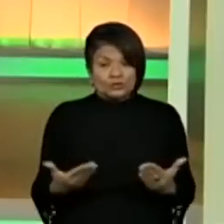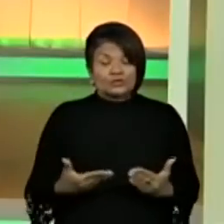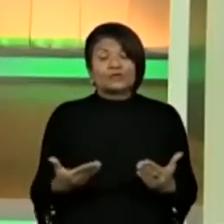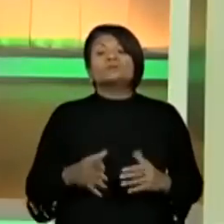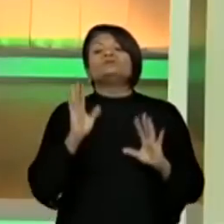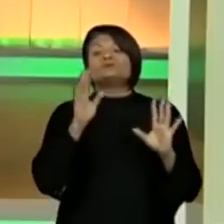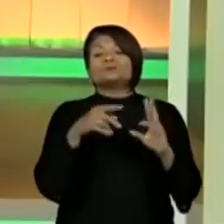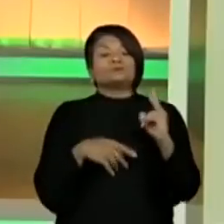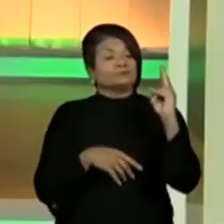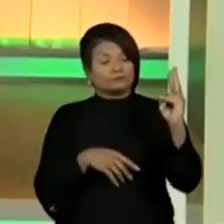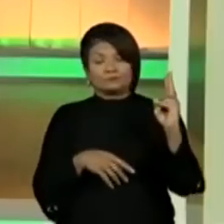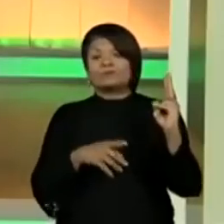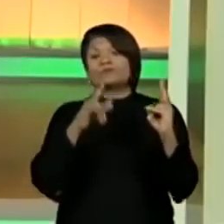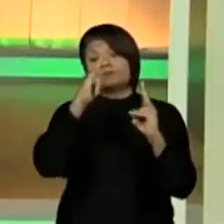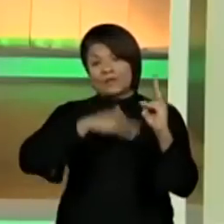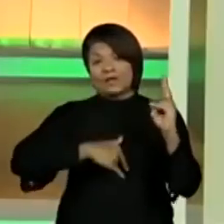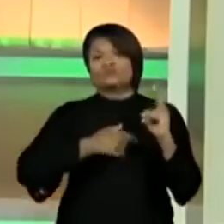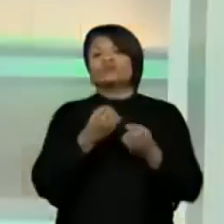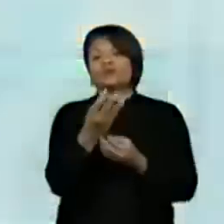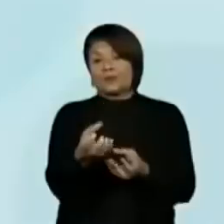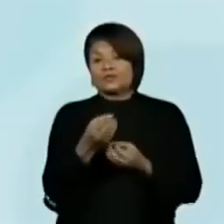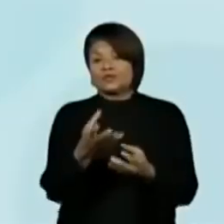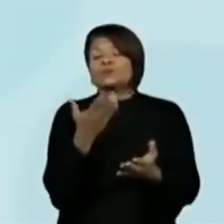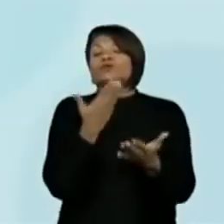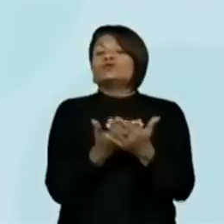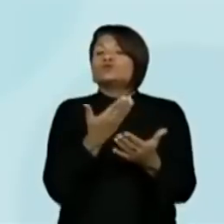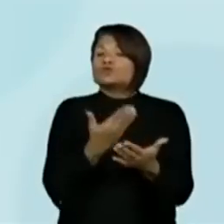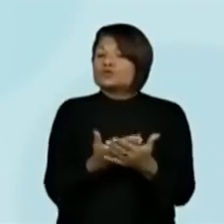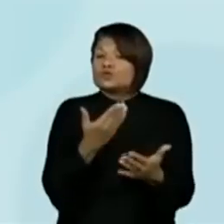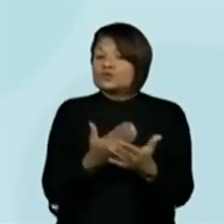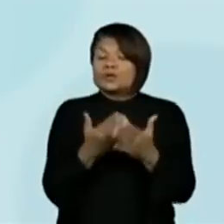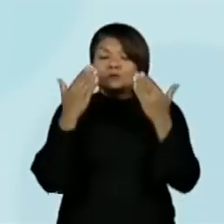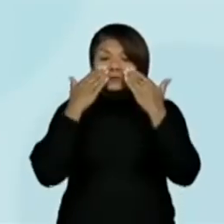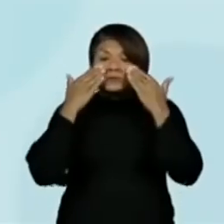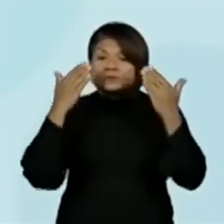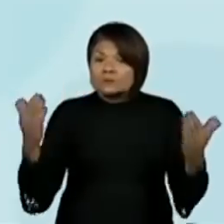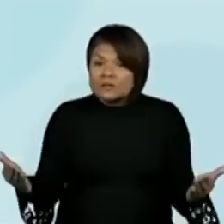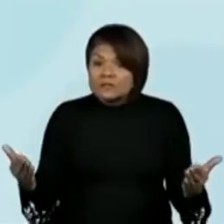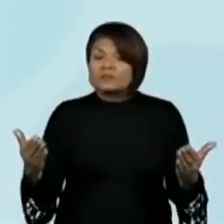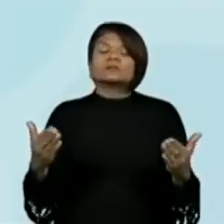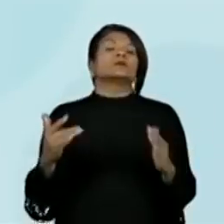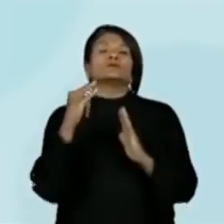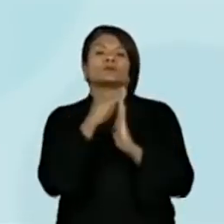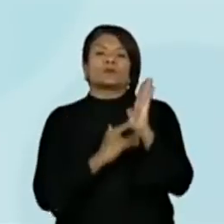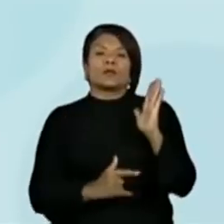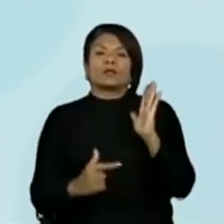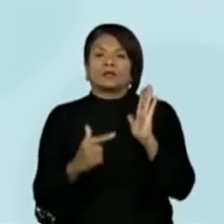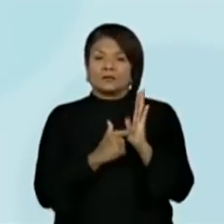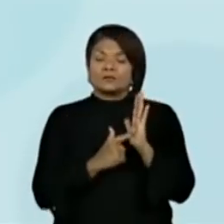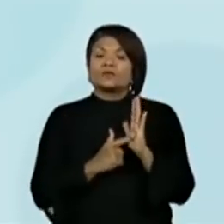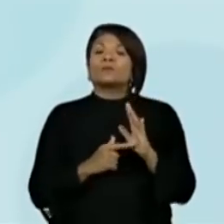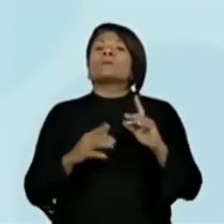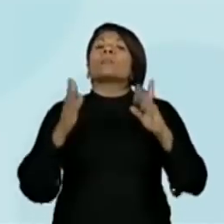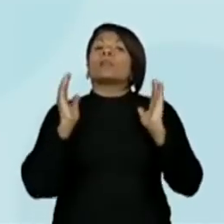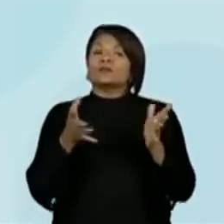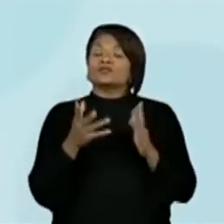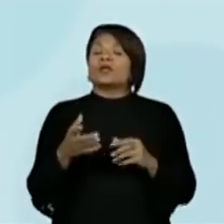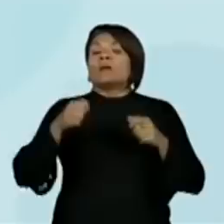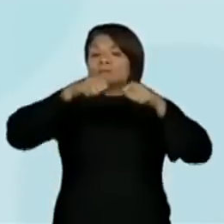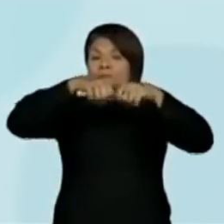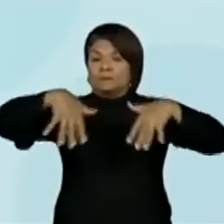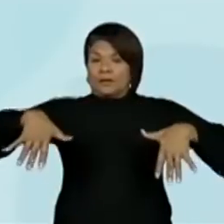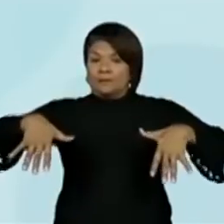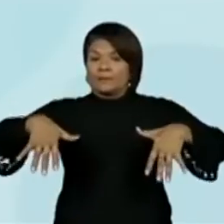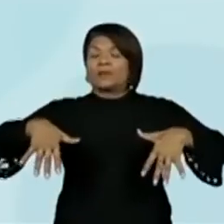dois textos informativos hoje. Estudamos as informações explícitas do texto que estão lá. Fizemos uso de mapa